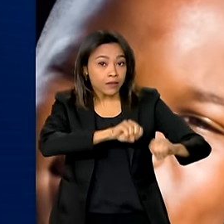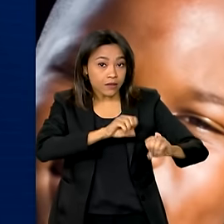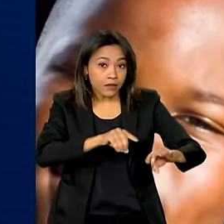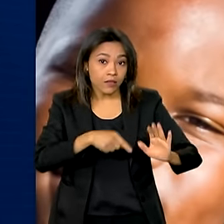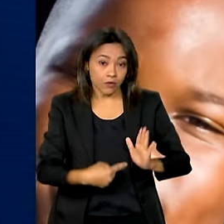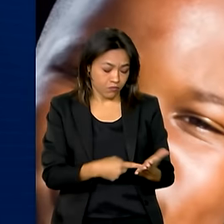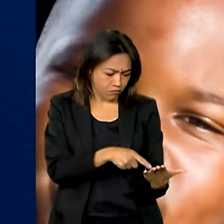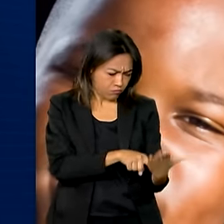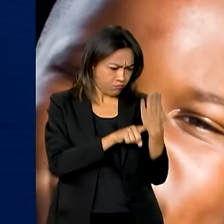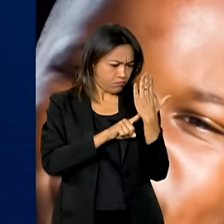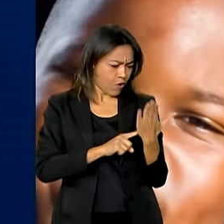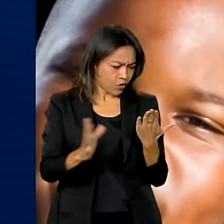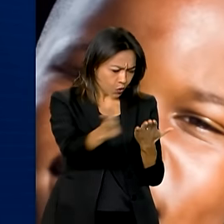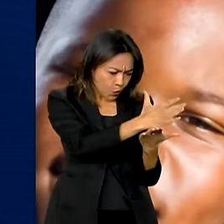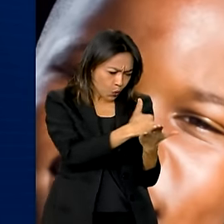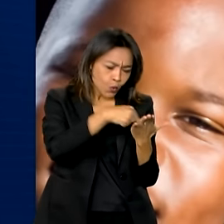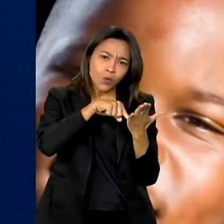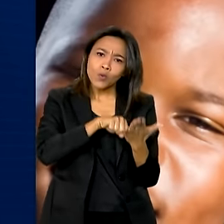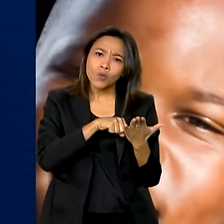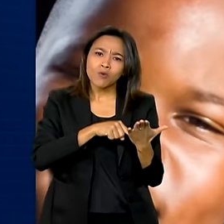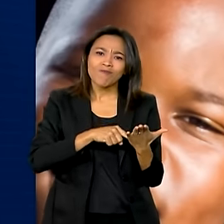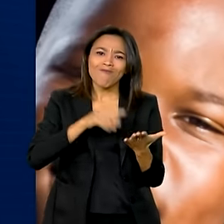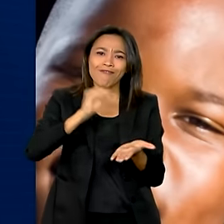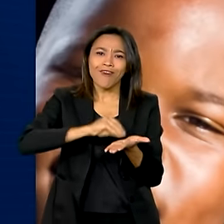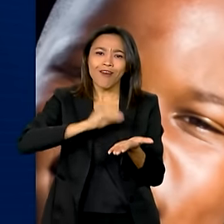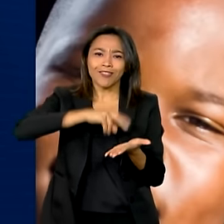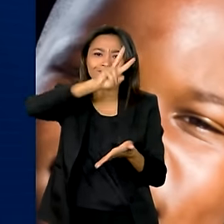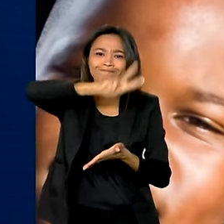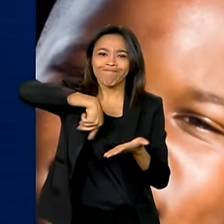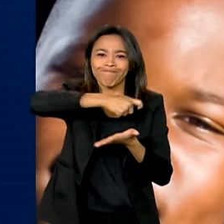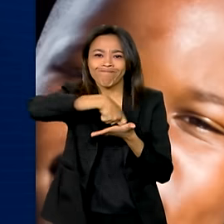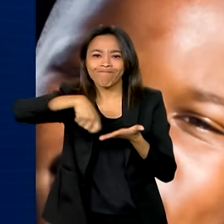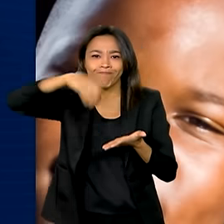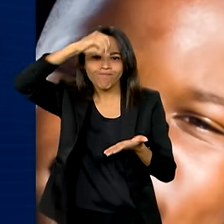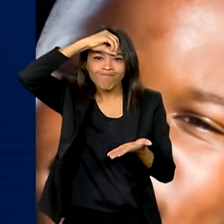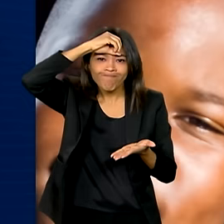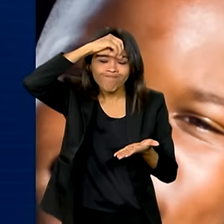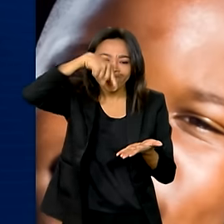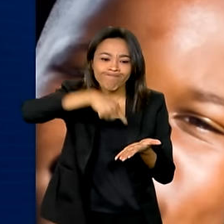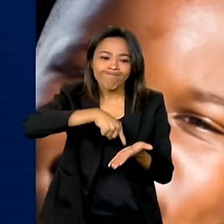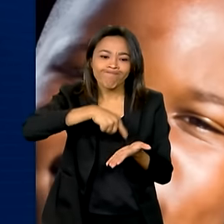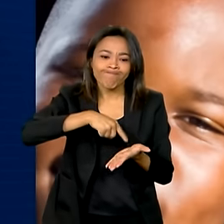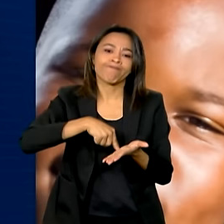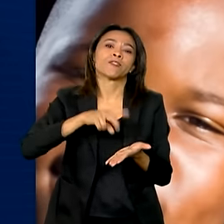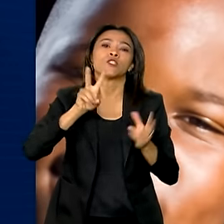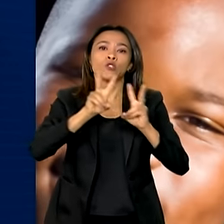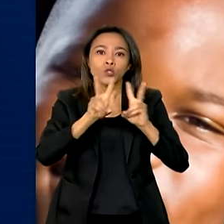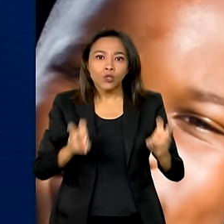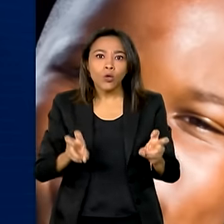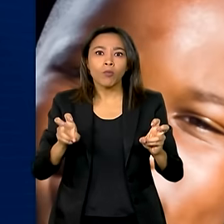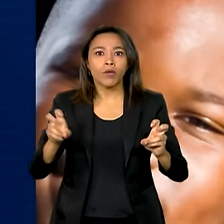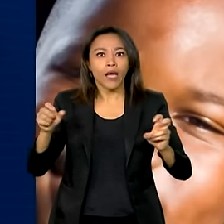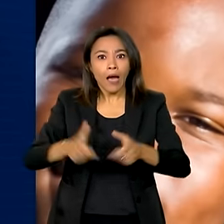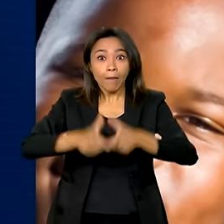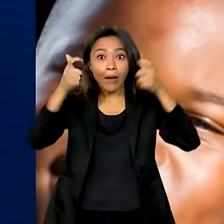mostram a diferença na taxa de analfabetismo das pessoas quilombolas. Em relação à população em geral, a taxa de